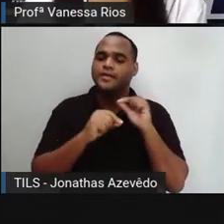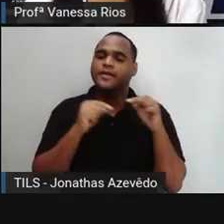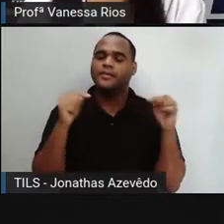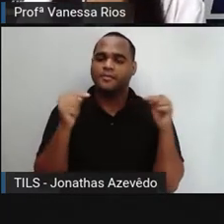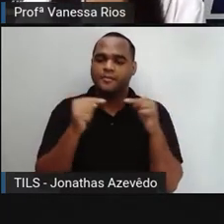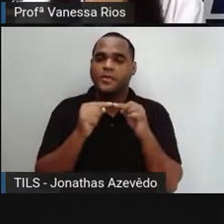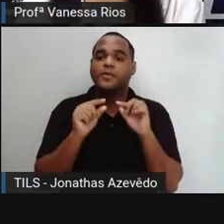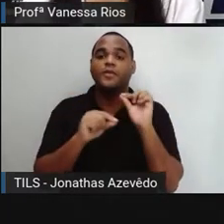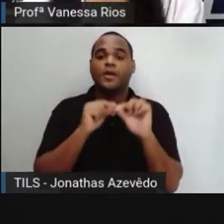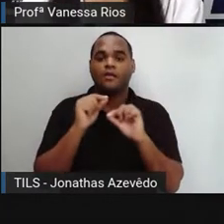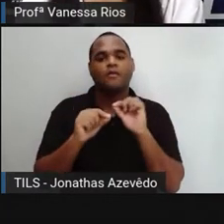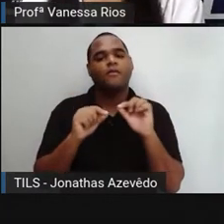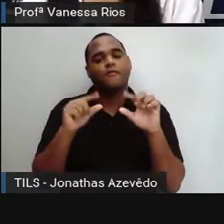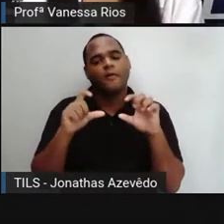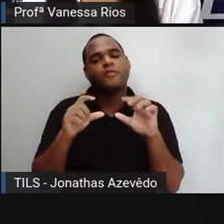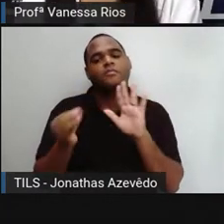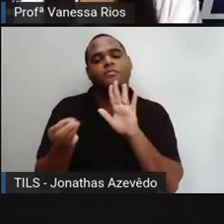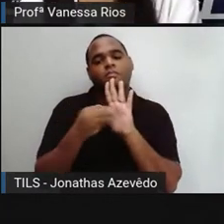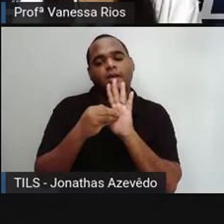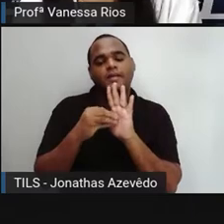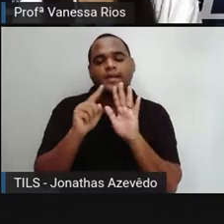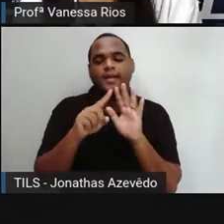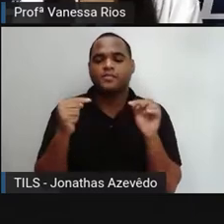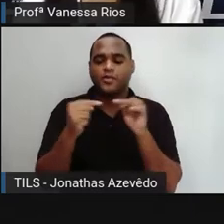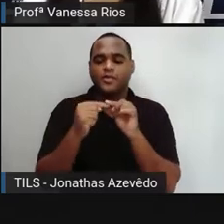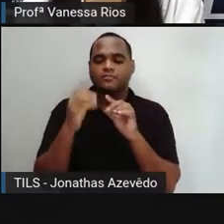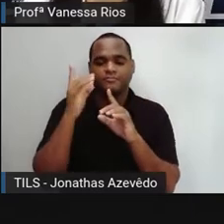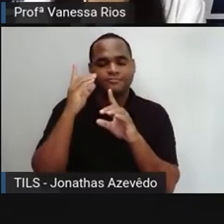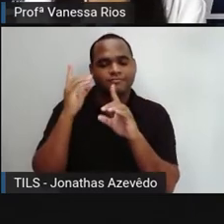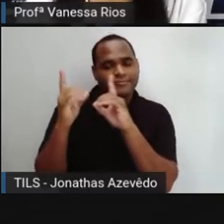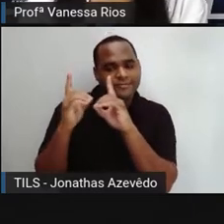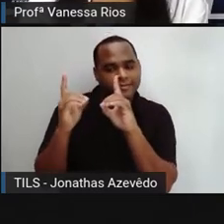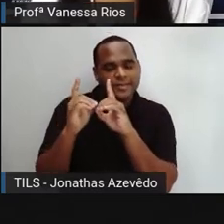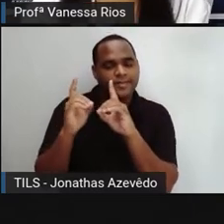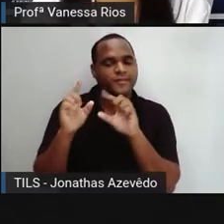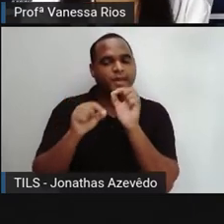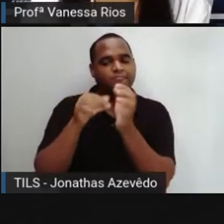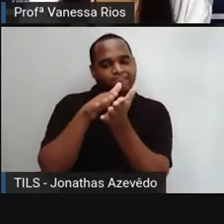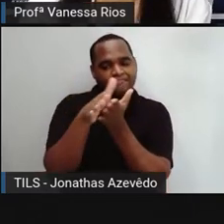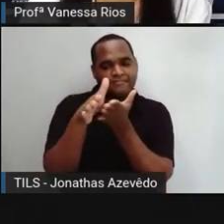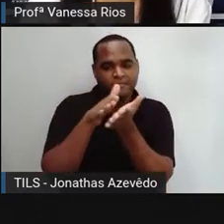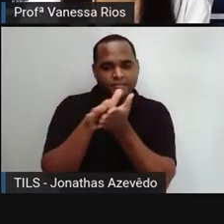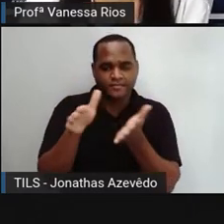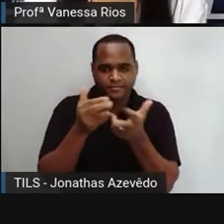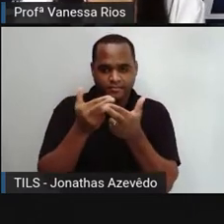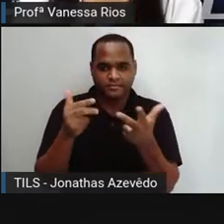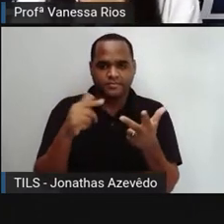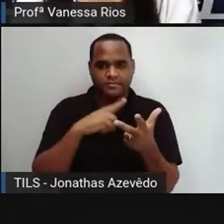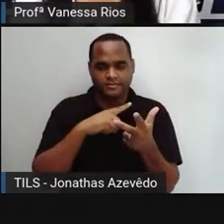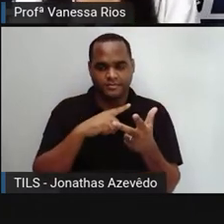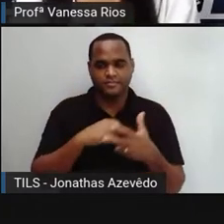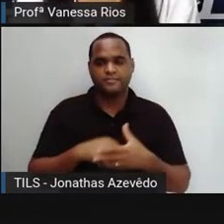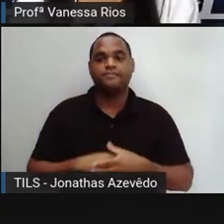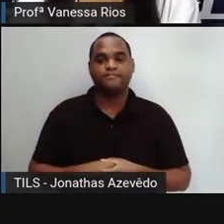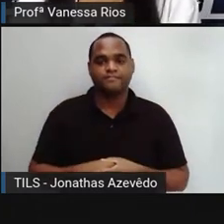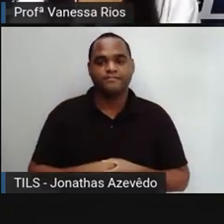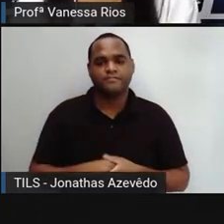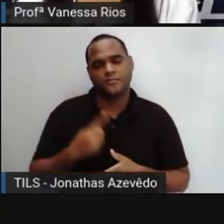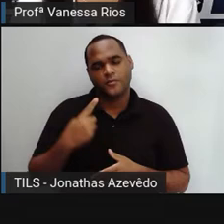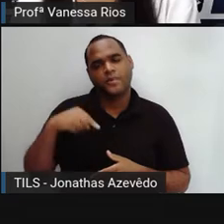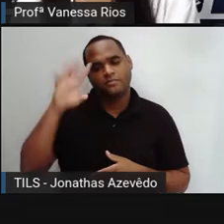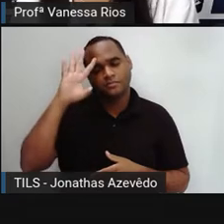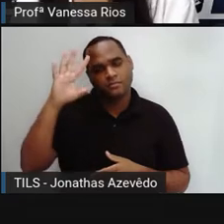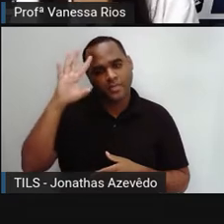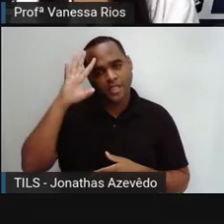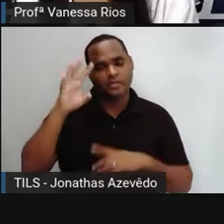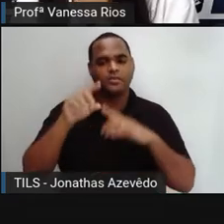registros que ficam apenas de forma digital, elas não são impressas. Mas quando há para trás aí essa reflexão,